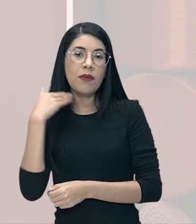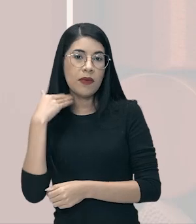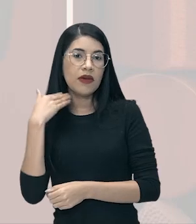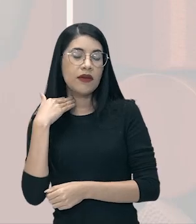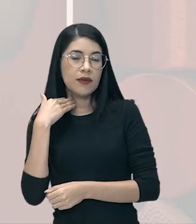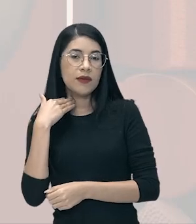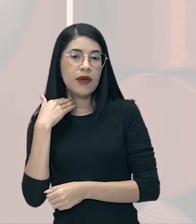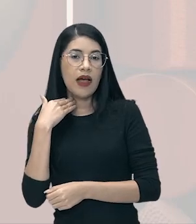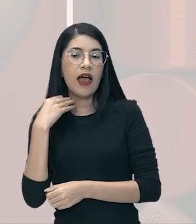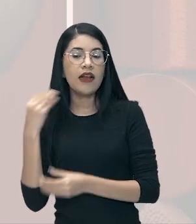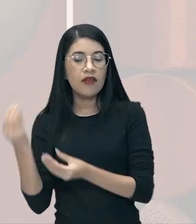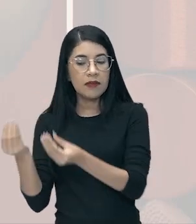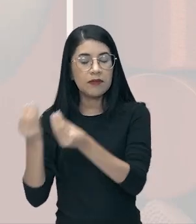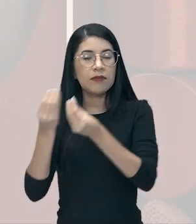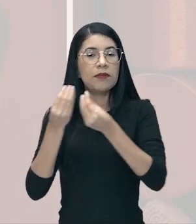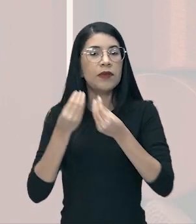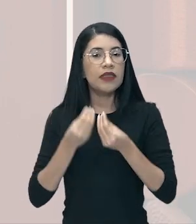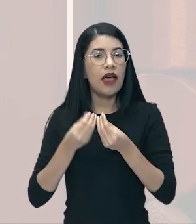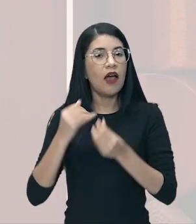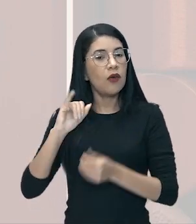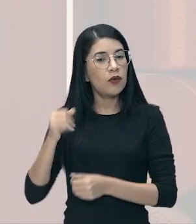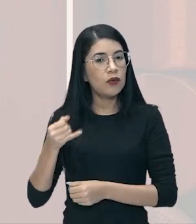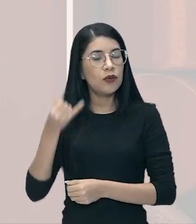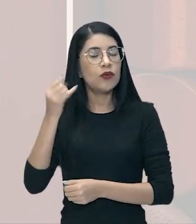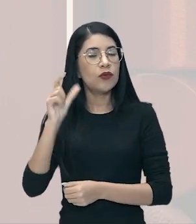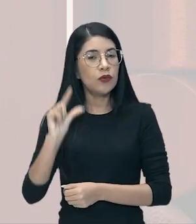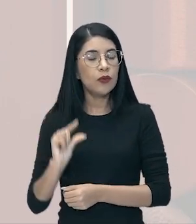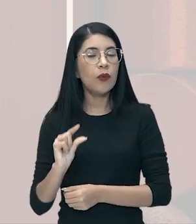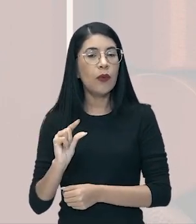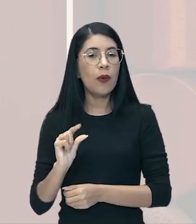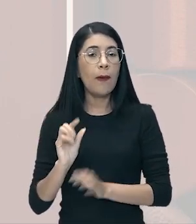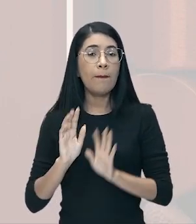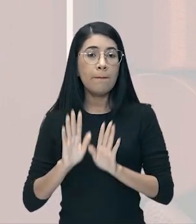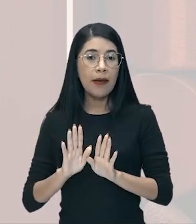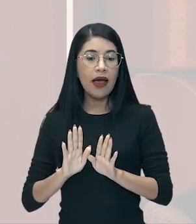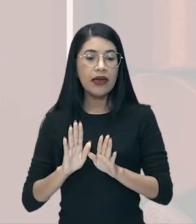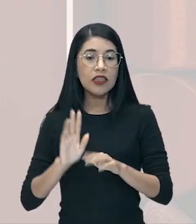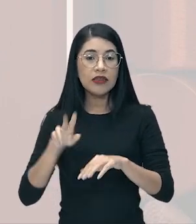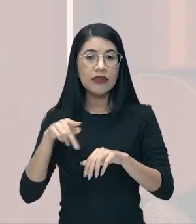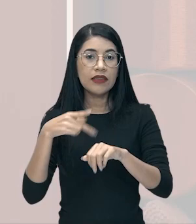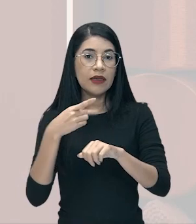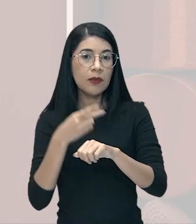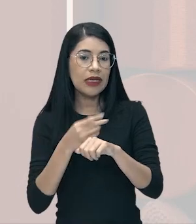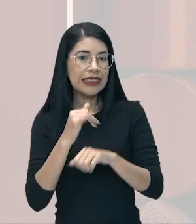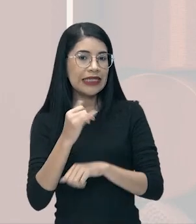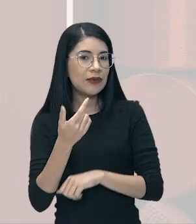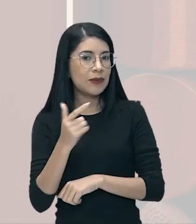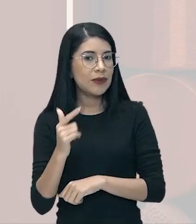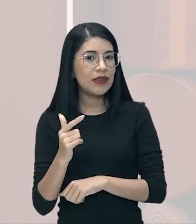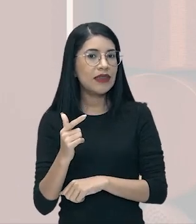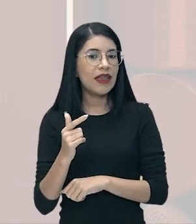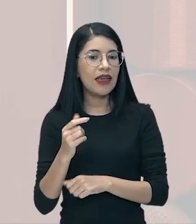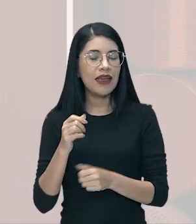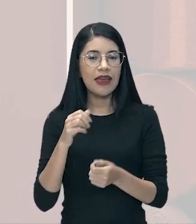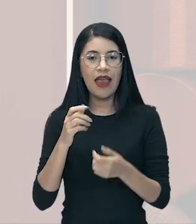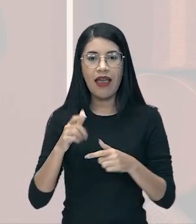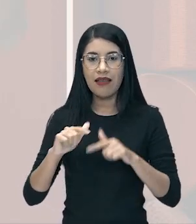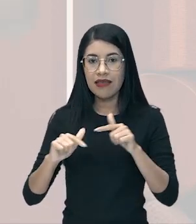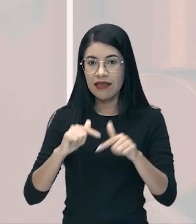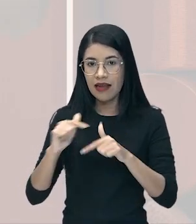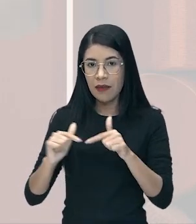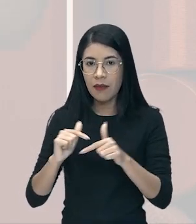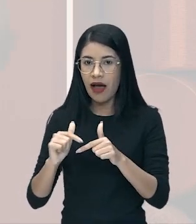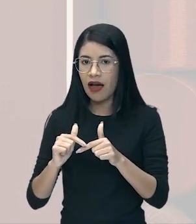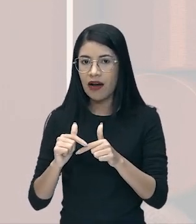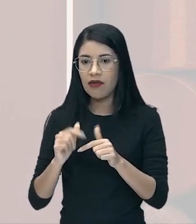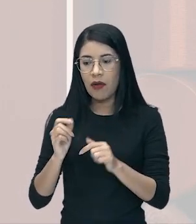ele vai me conceder a juros baixos o empréstimo, mas em determinado momento, quando eu não tiver mais emprego, eu vou deixar